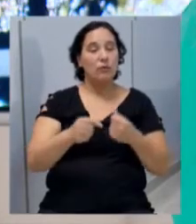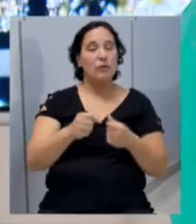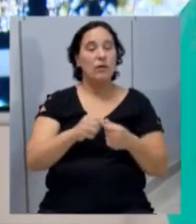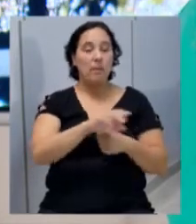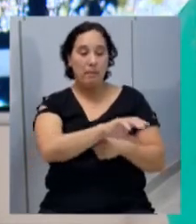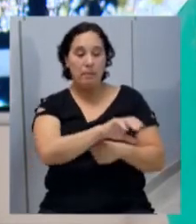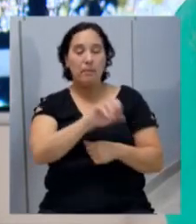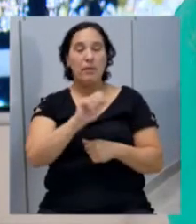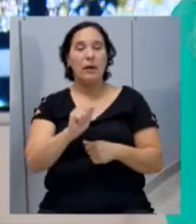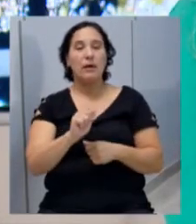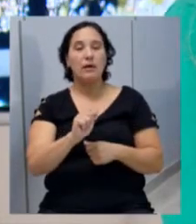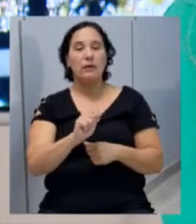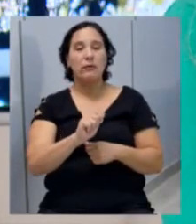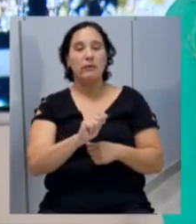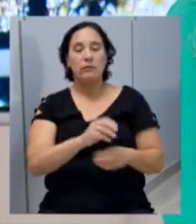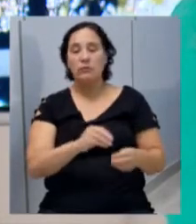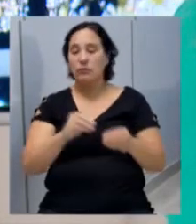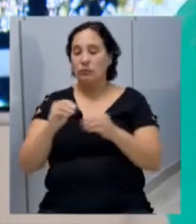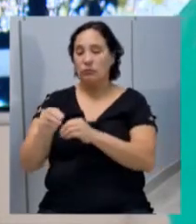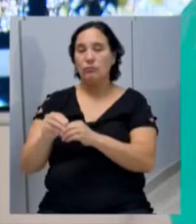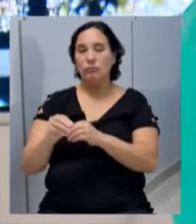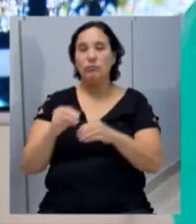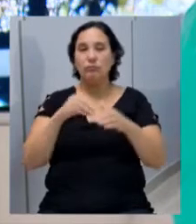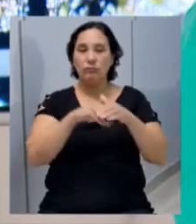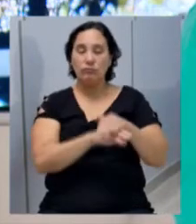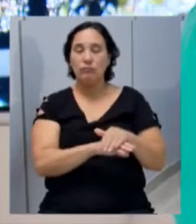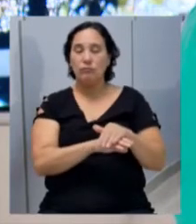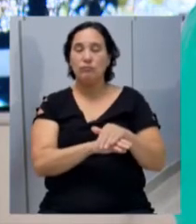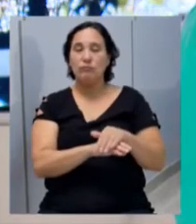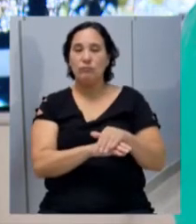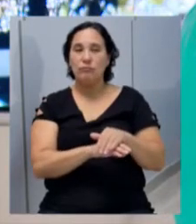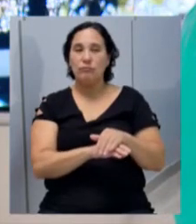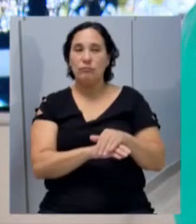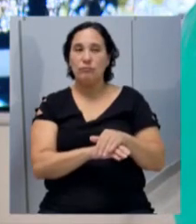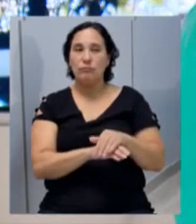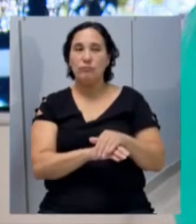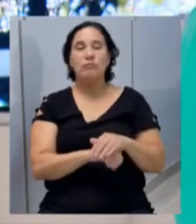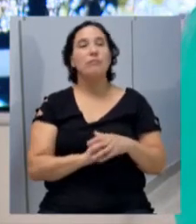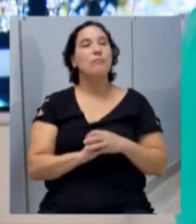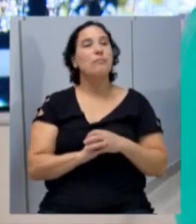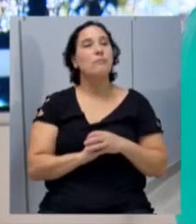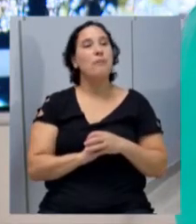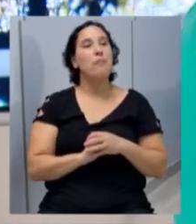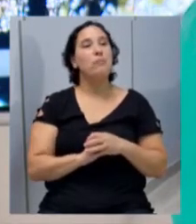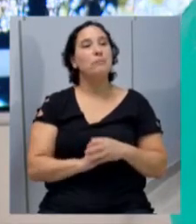intempéries, são utilizados através do fundo e não da reserva de contingência.